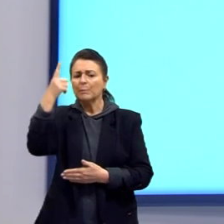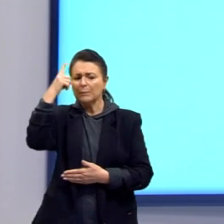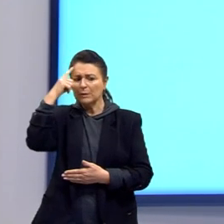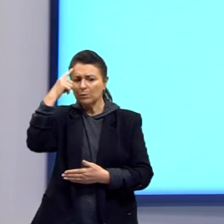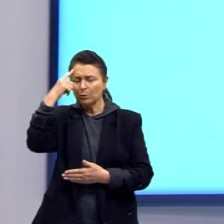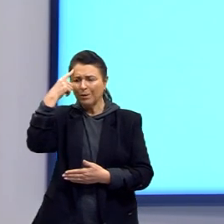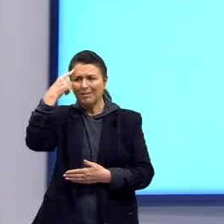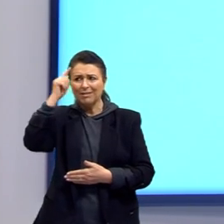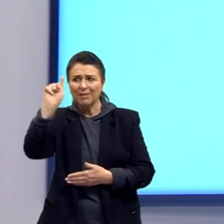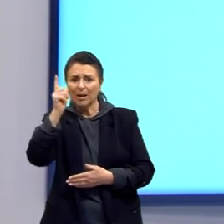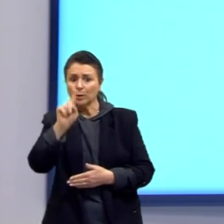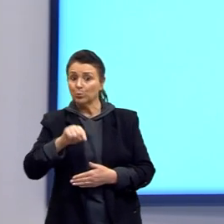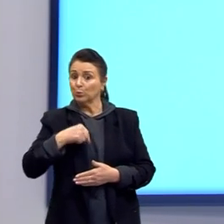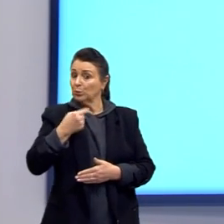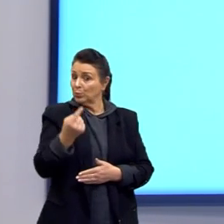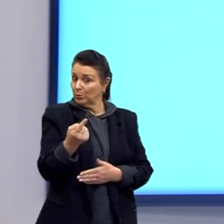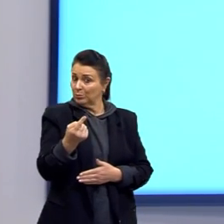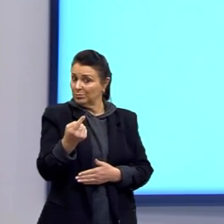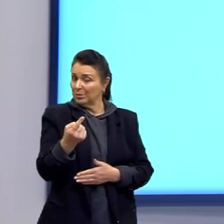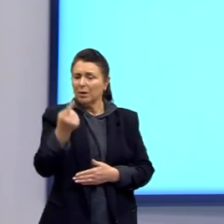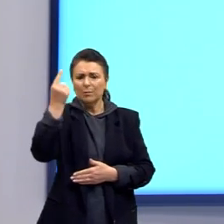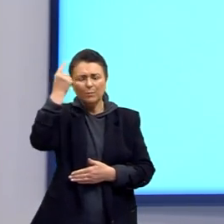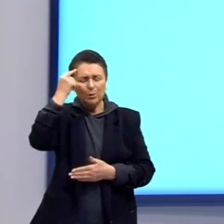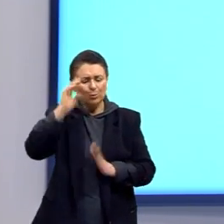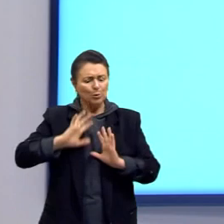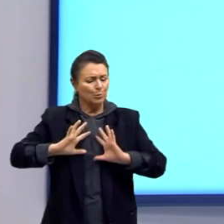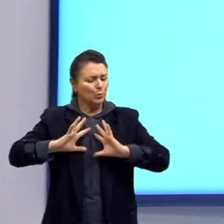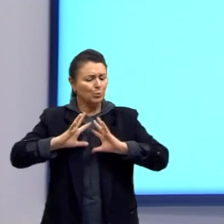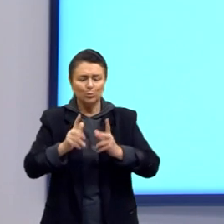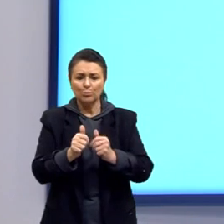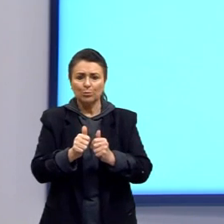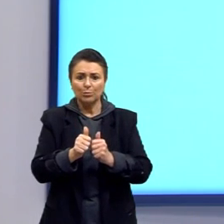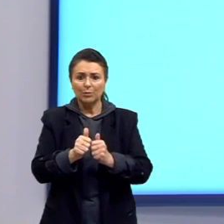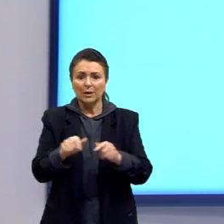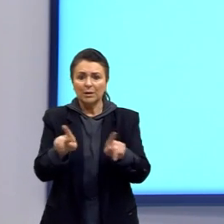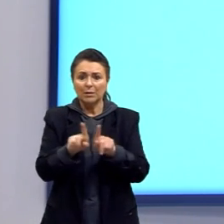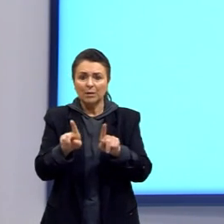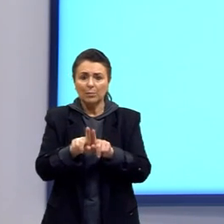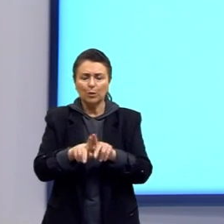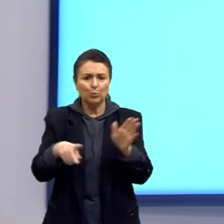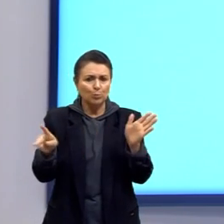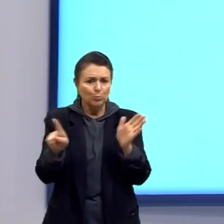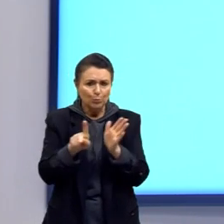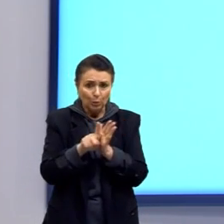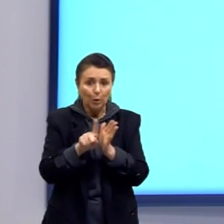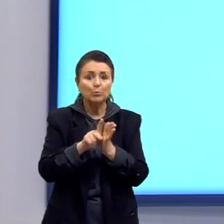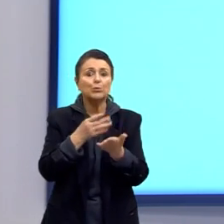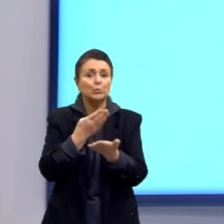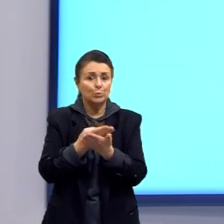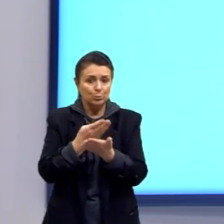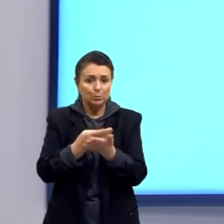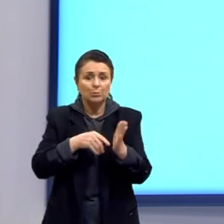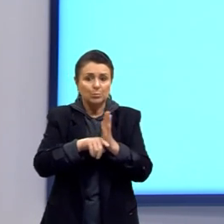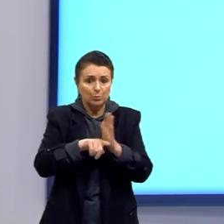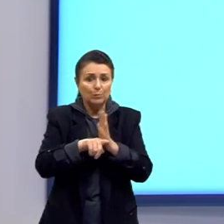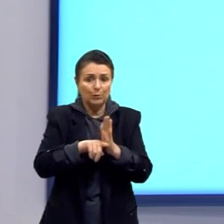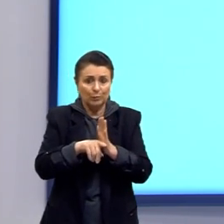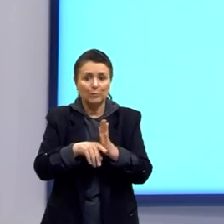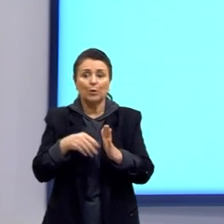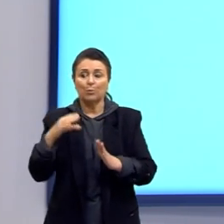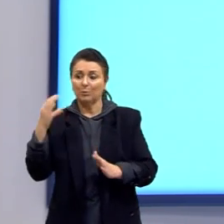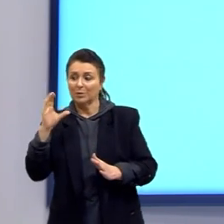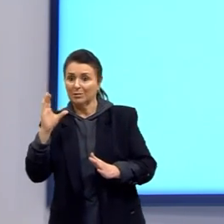ideias, ele pensou sobre tudo aquilo e também com os seus próprios estudos, que não foram poucos, foram